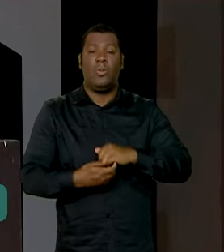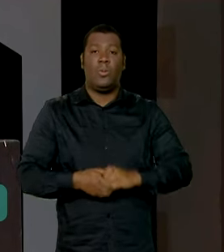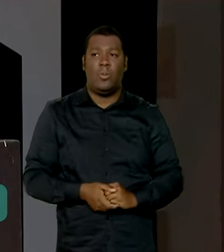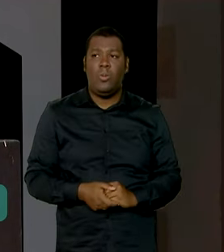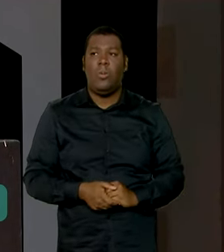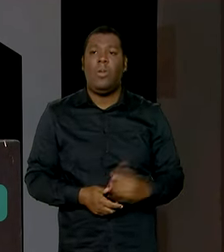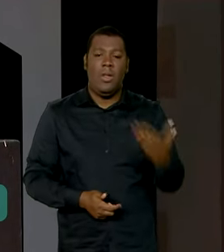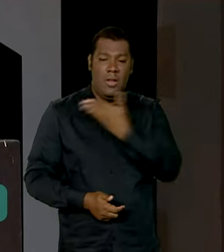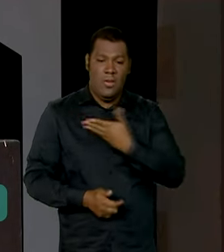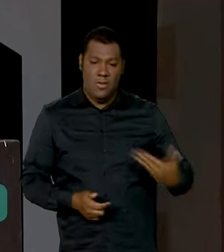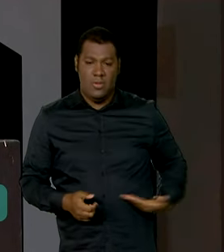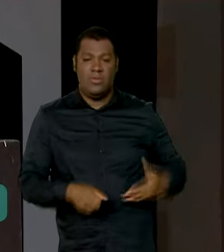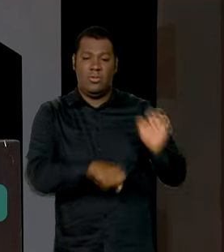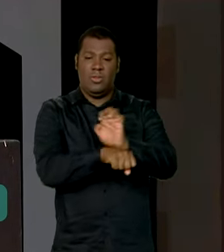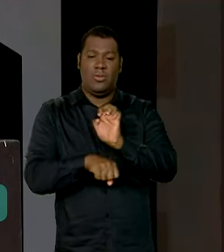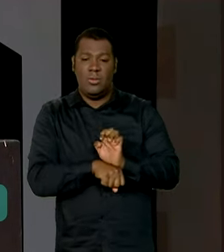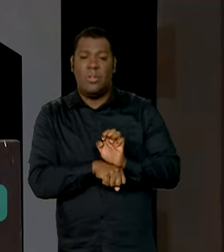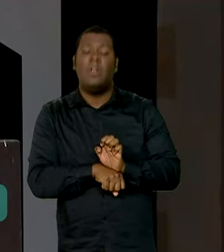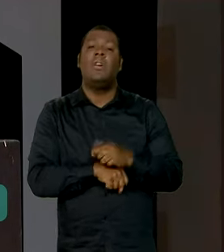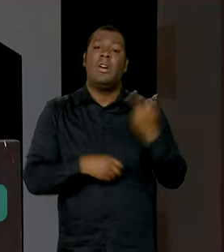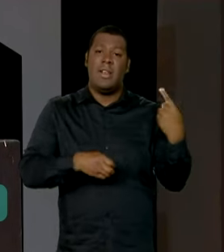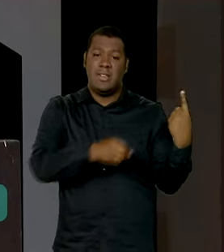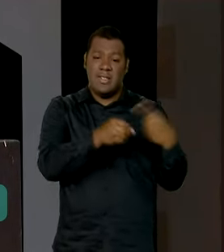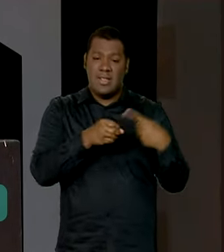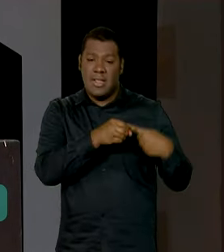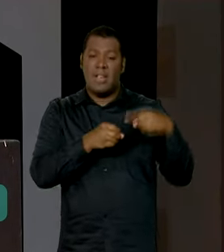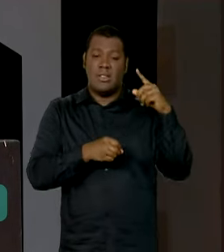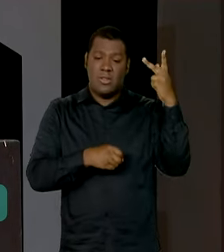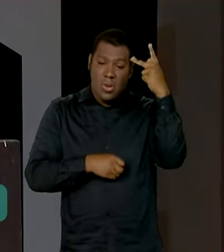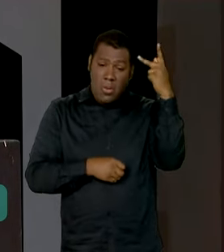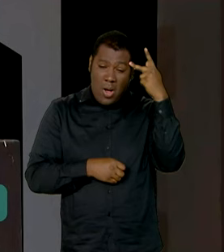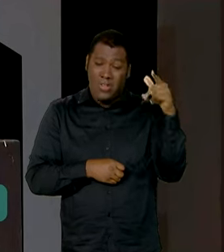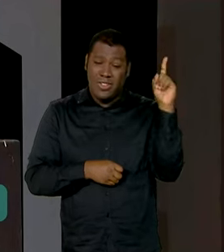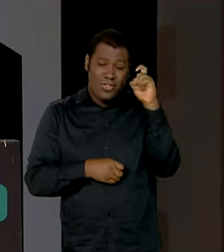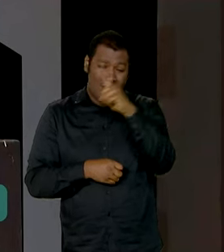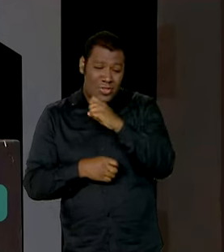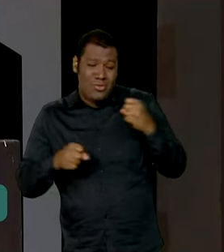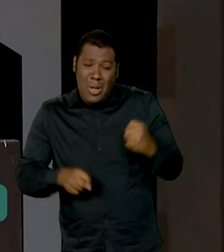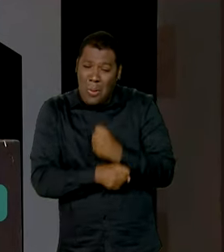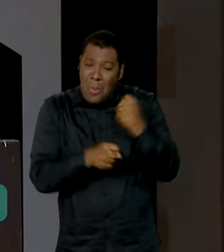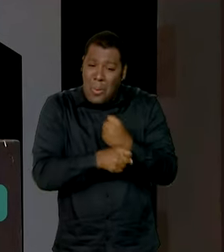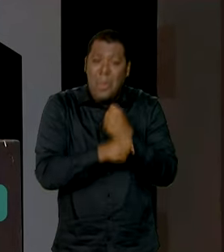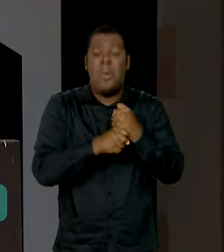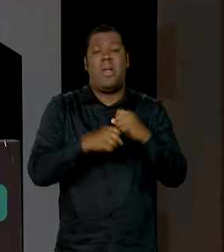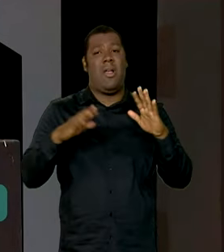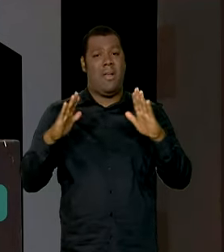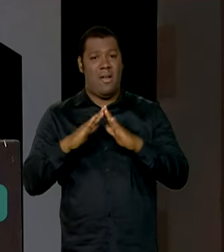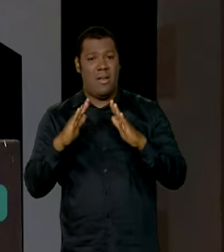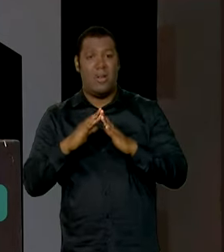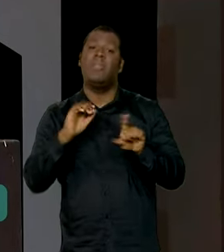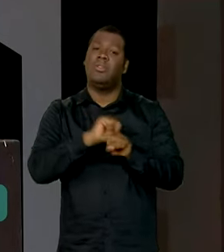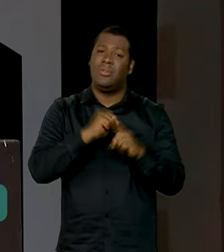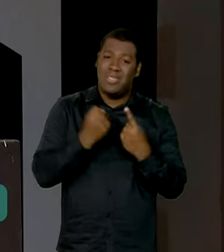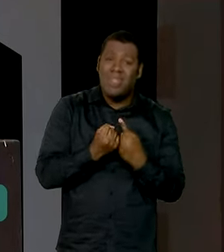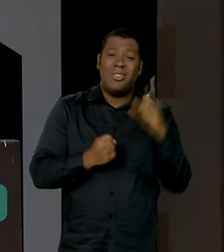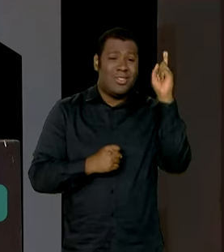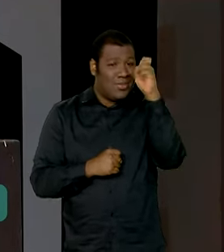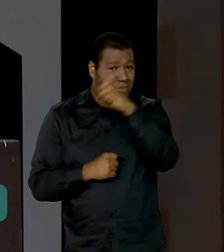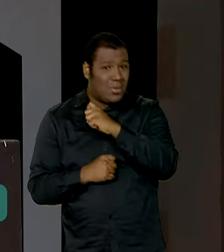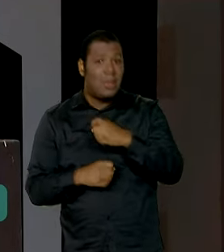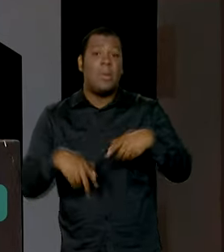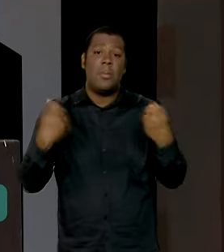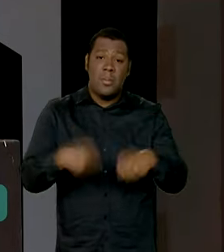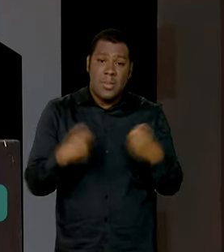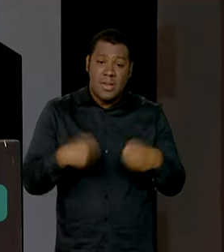o desafio da cidade de São Paulo que é produzir moradia de habitação de interesse social. É preciso uma parceria